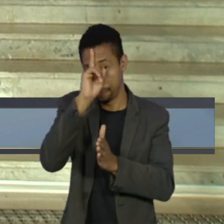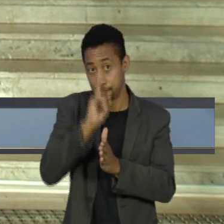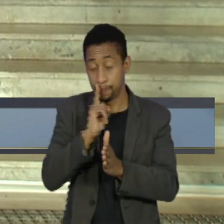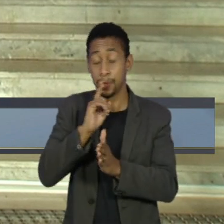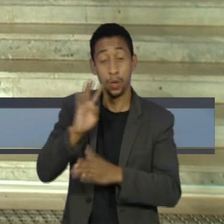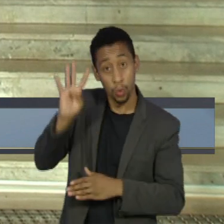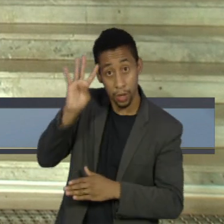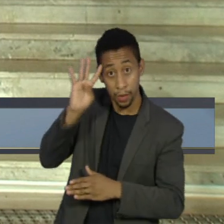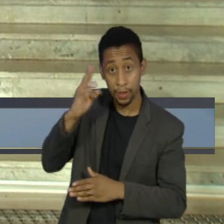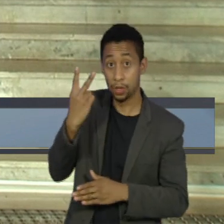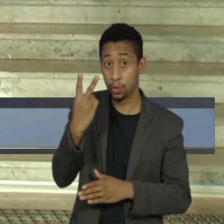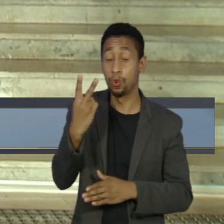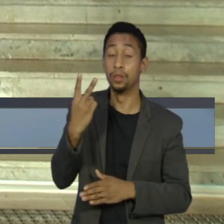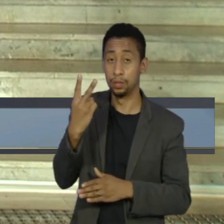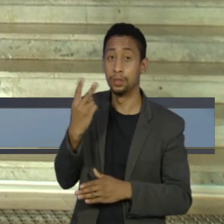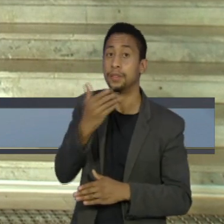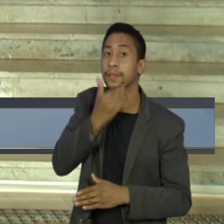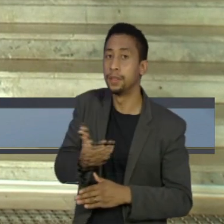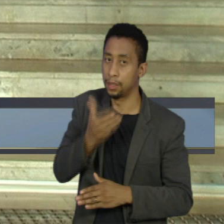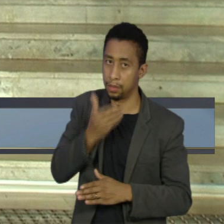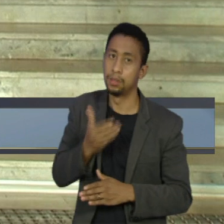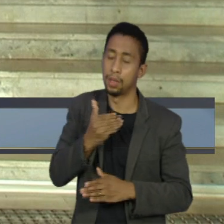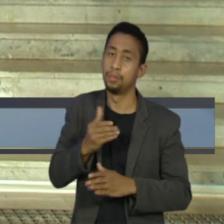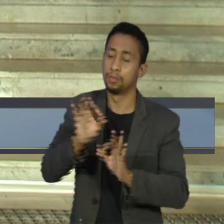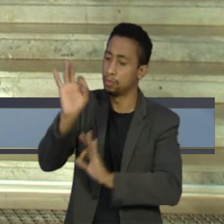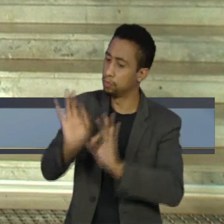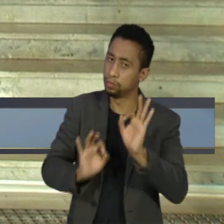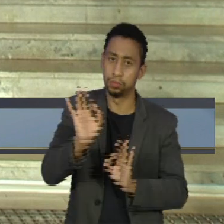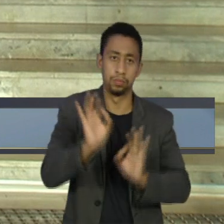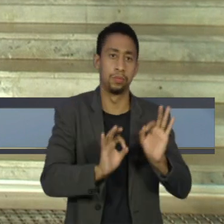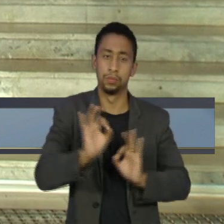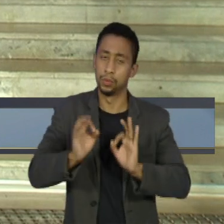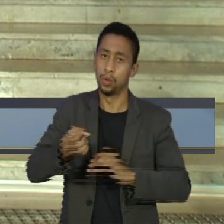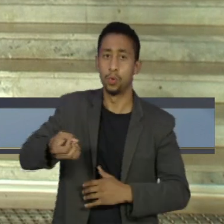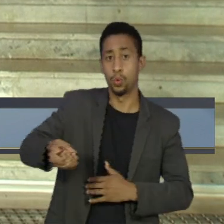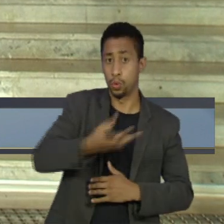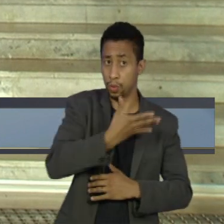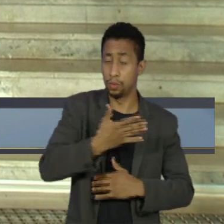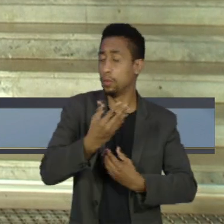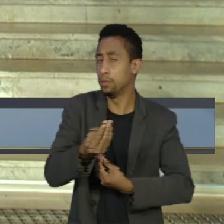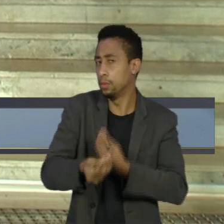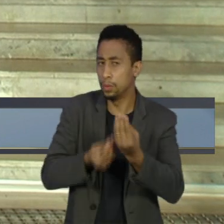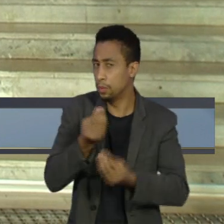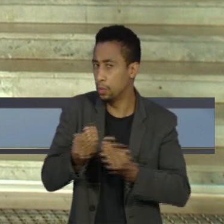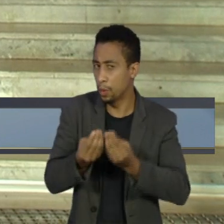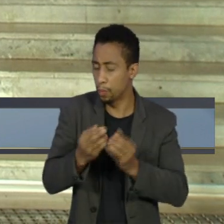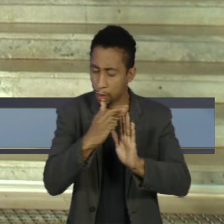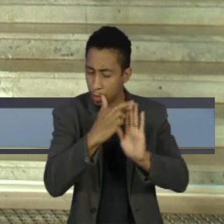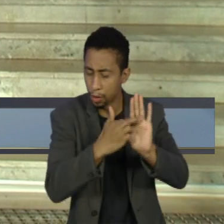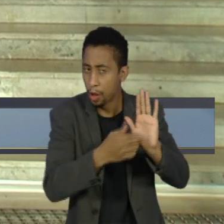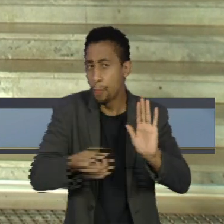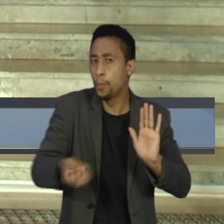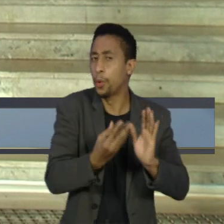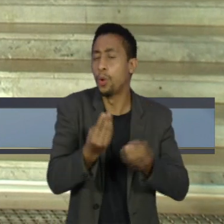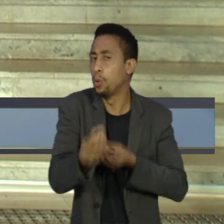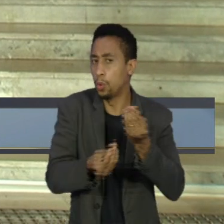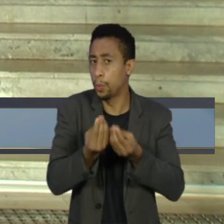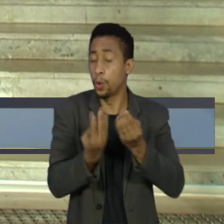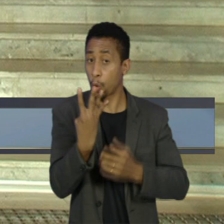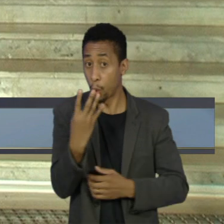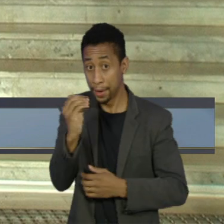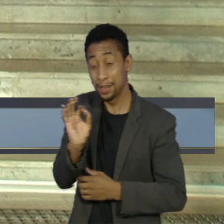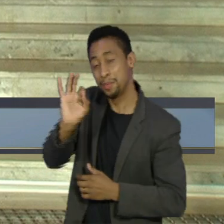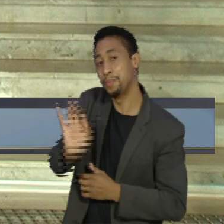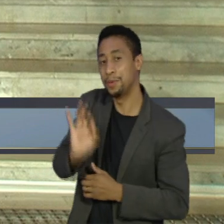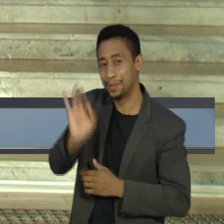-feira, 2 de dezembro, enfrentarão novas restrições. Na prática, as mudanças são as seguintes. Limite de 40% da